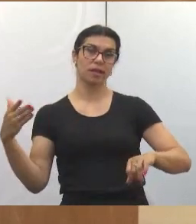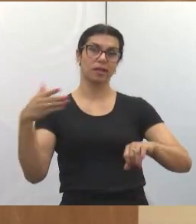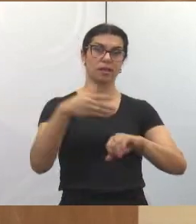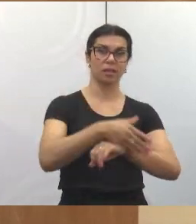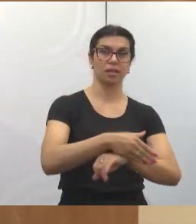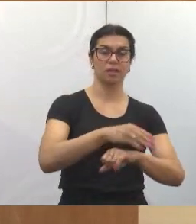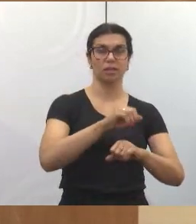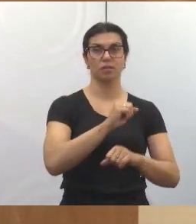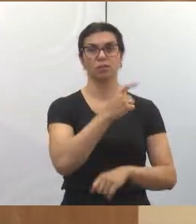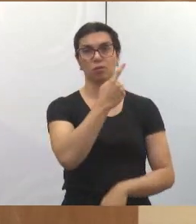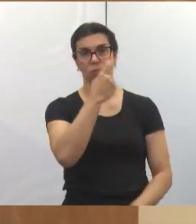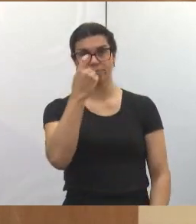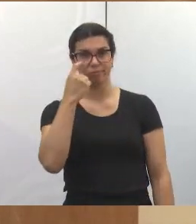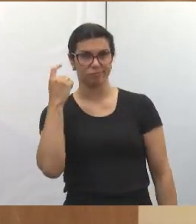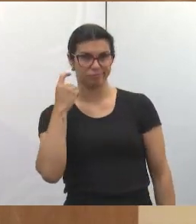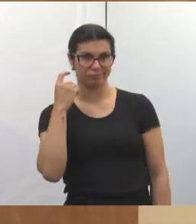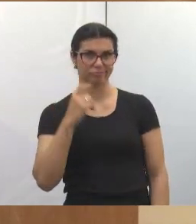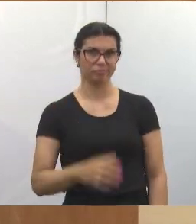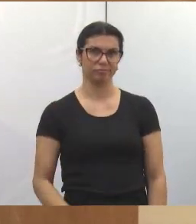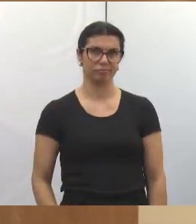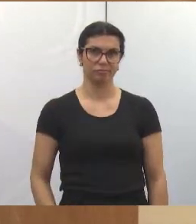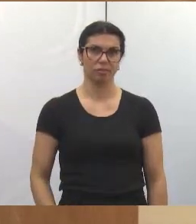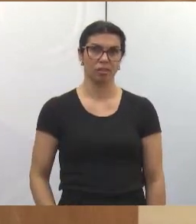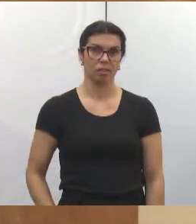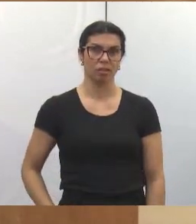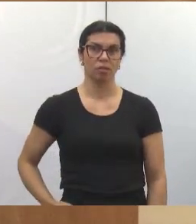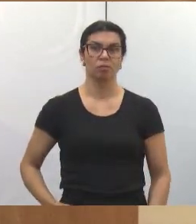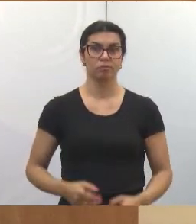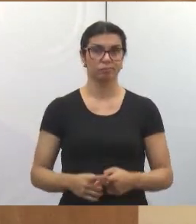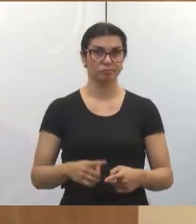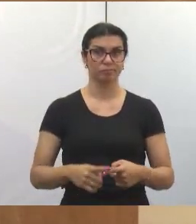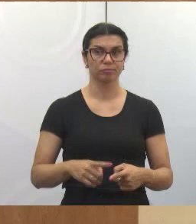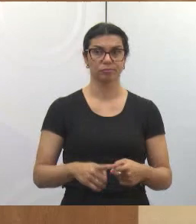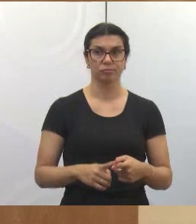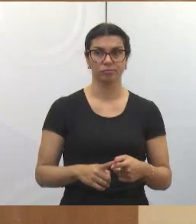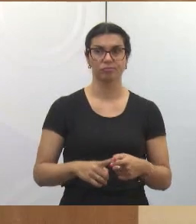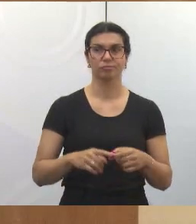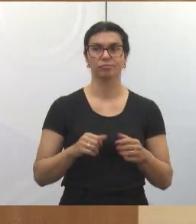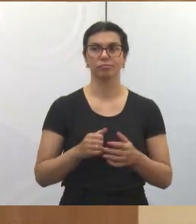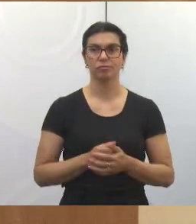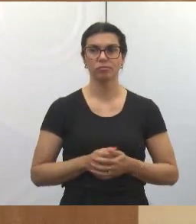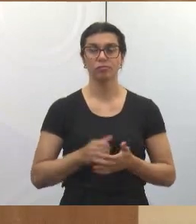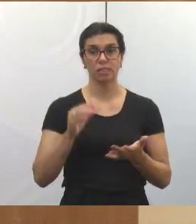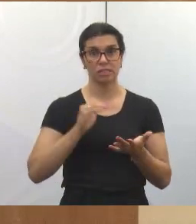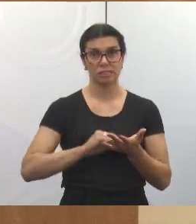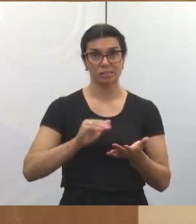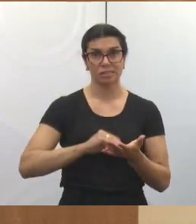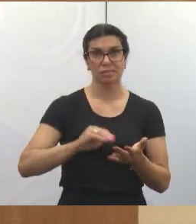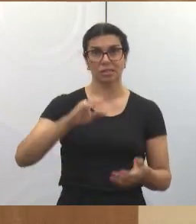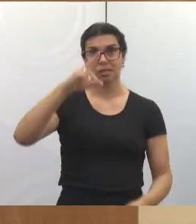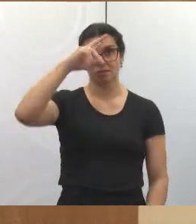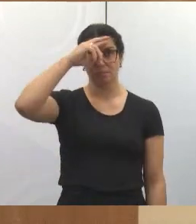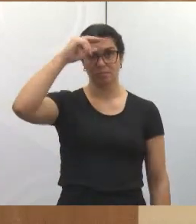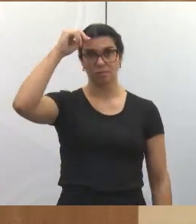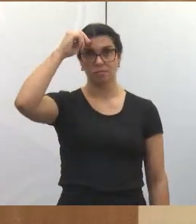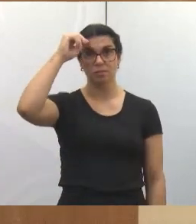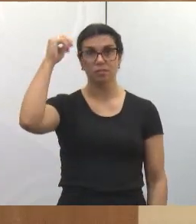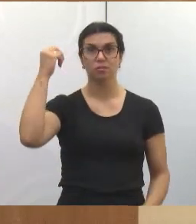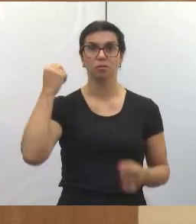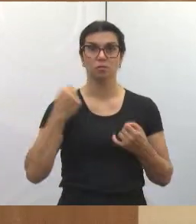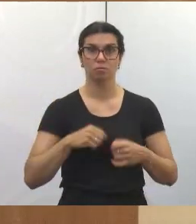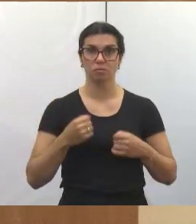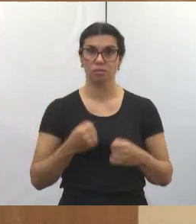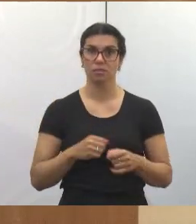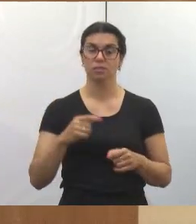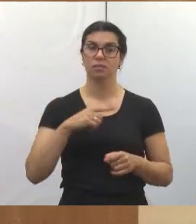dentro de uma rede de UPAs, esse atendimento. Agora, secretária, prefeito, vamos colocar o